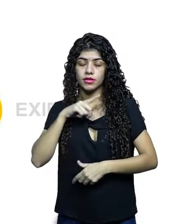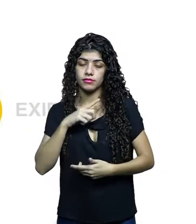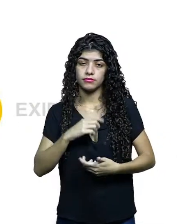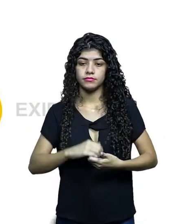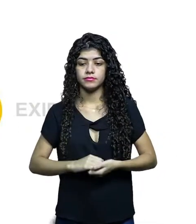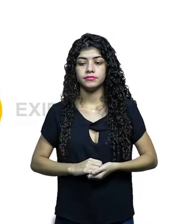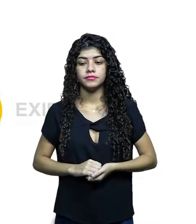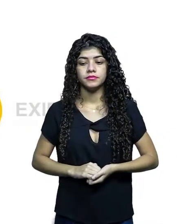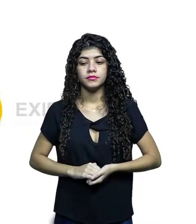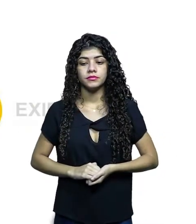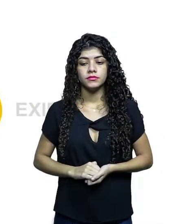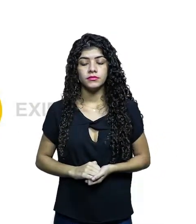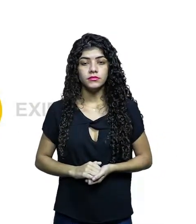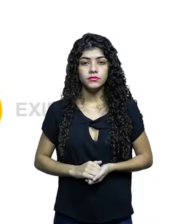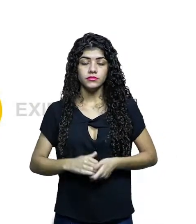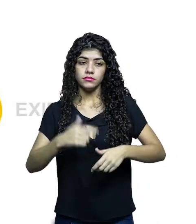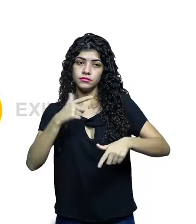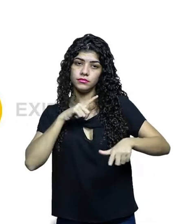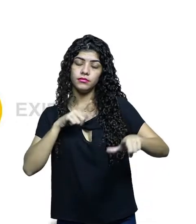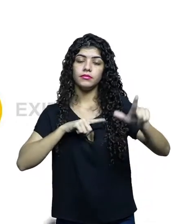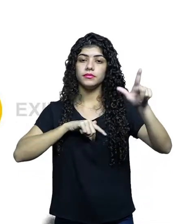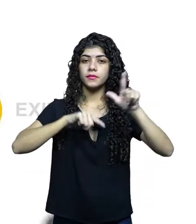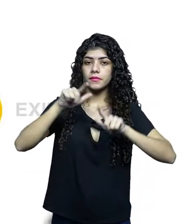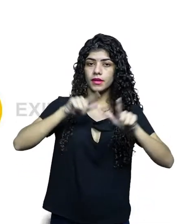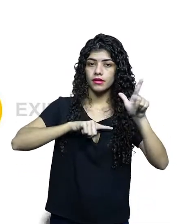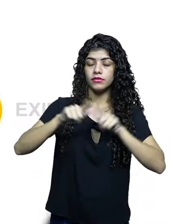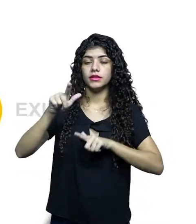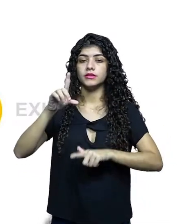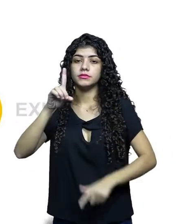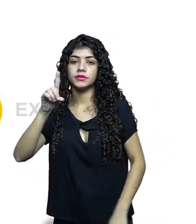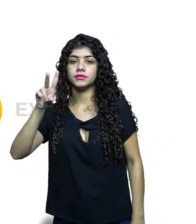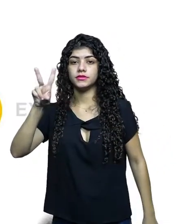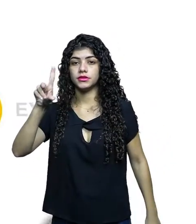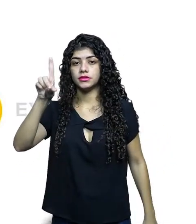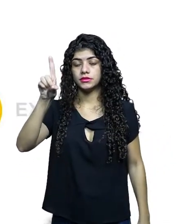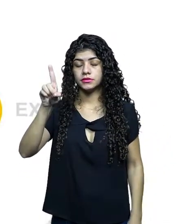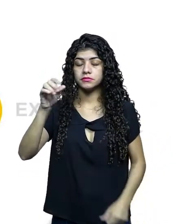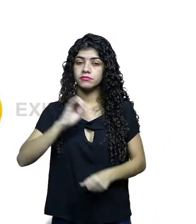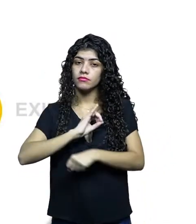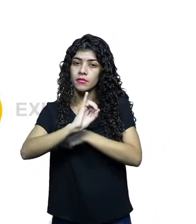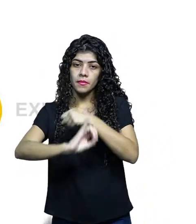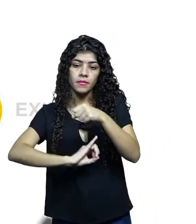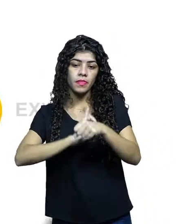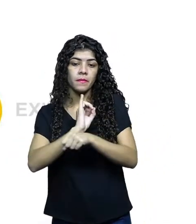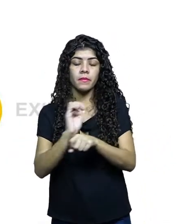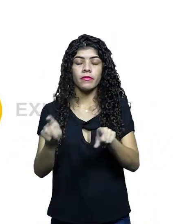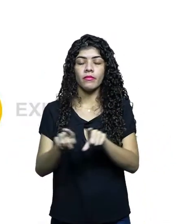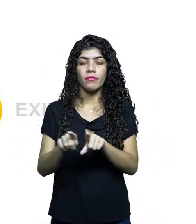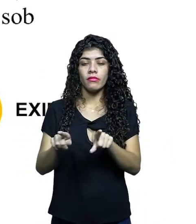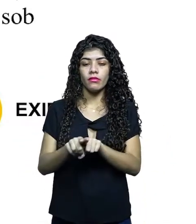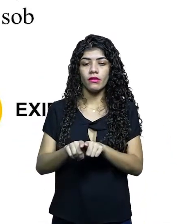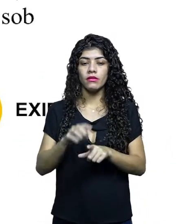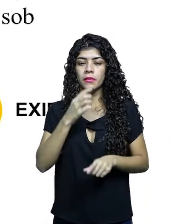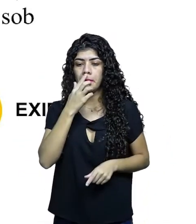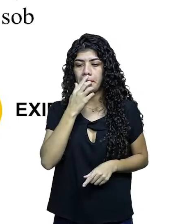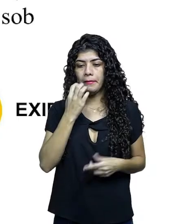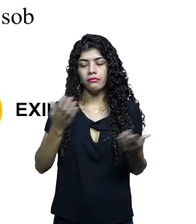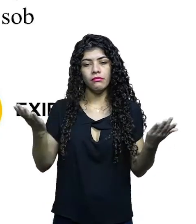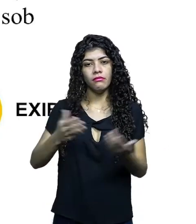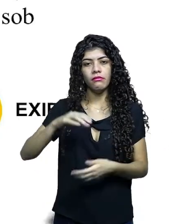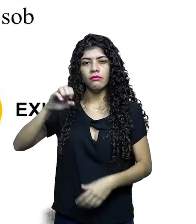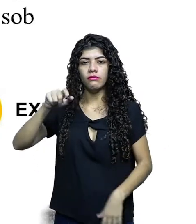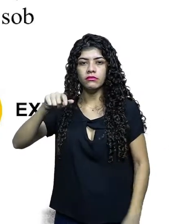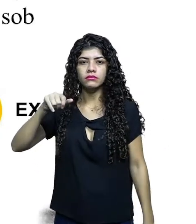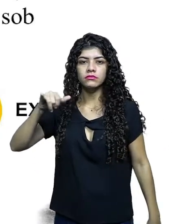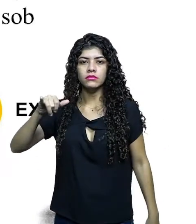existentes no mercado audiovisual. TV, DVD, internet, os streamings, né? O setor de